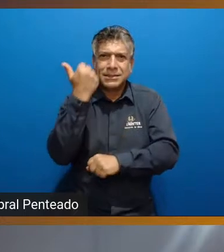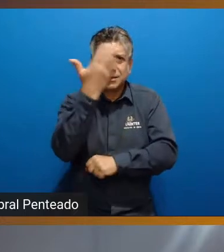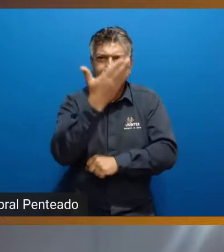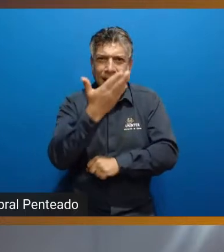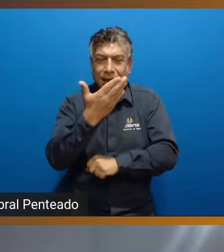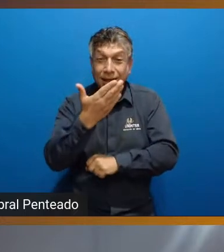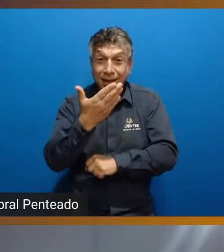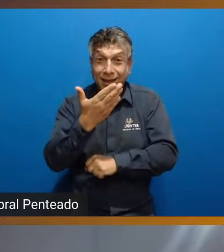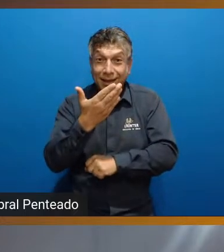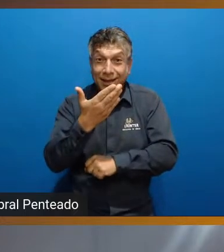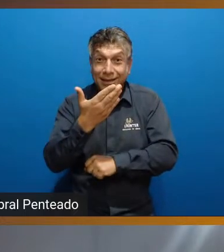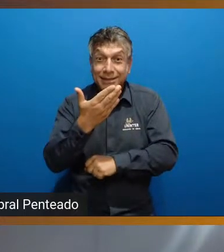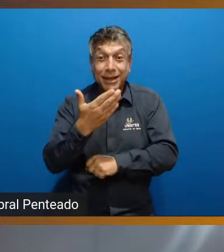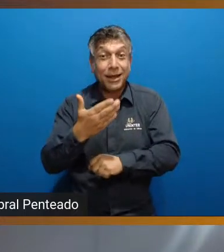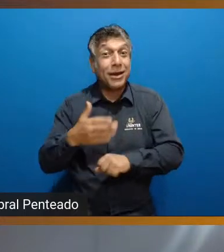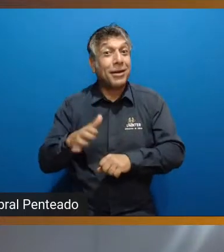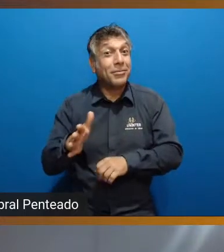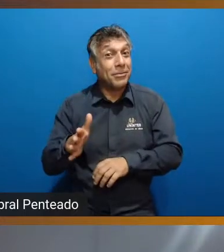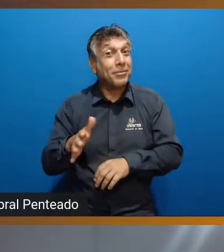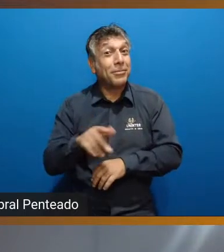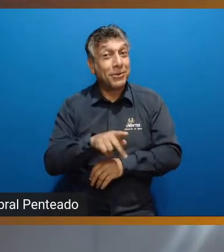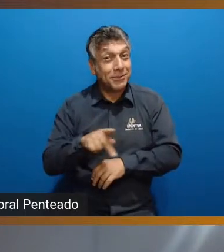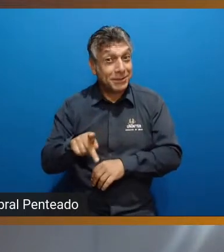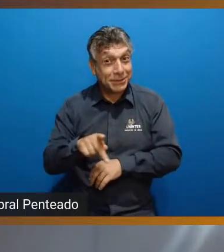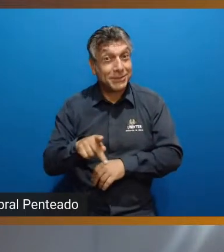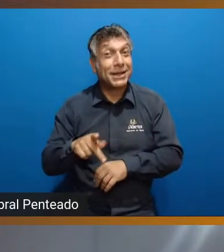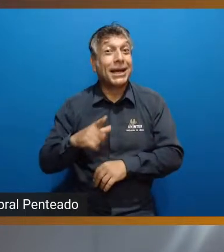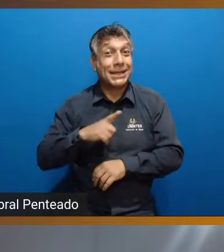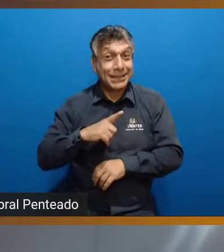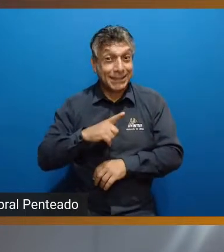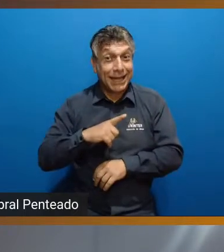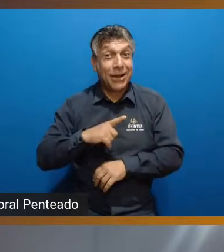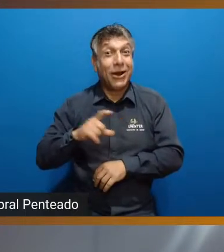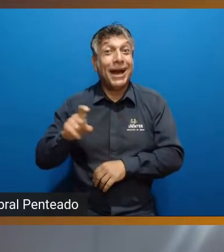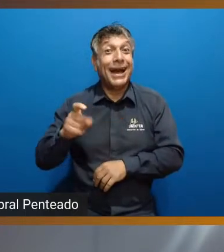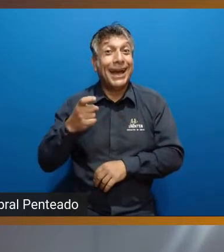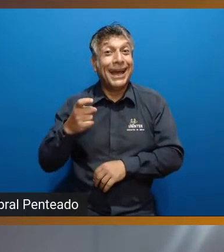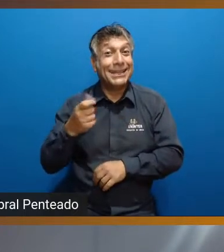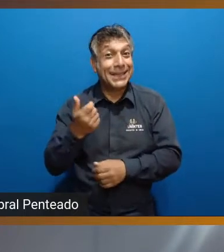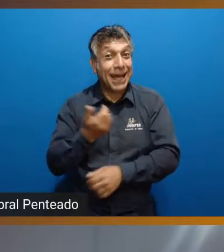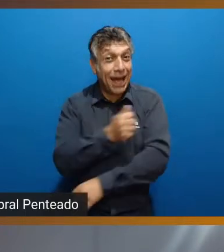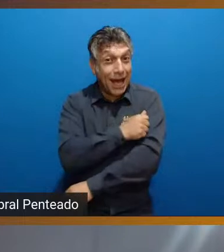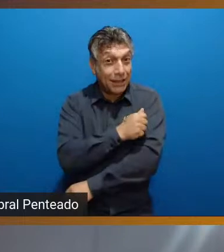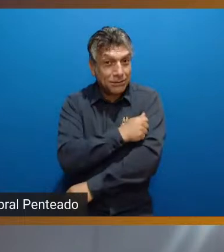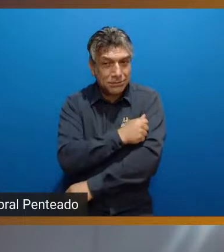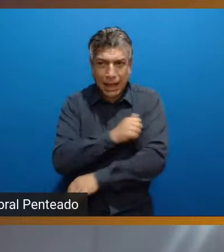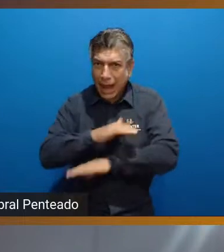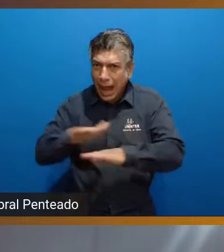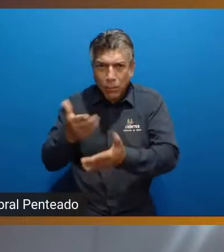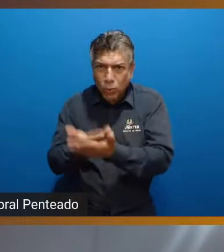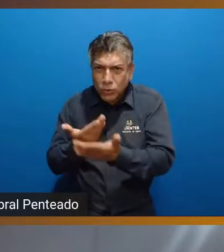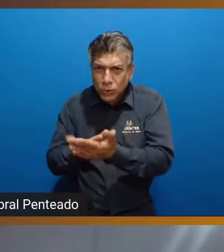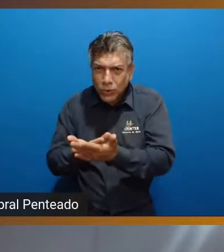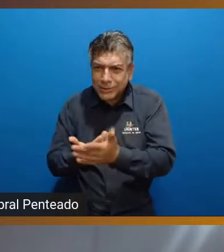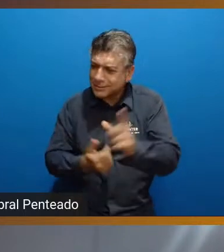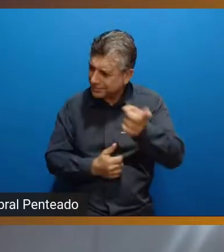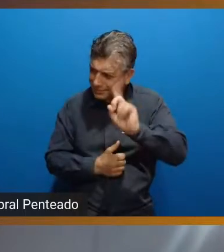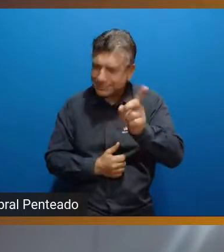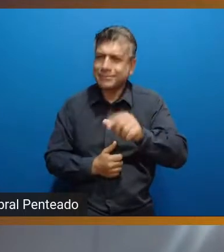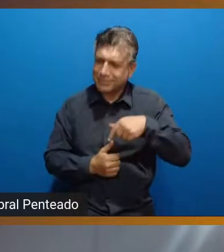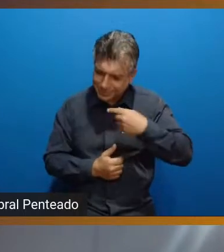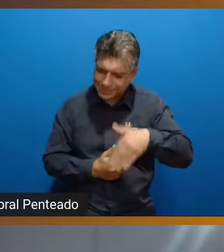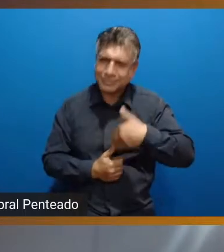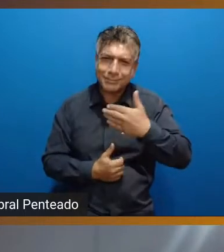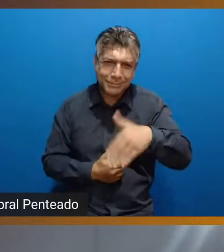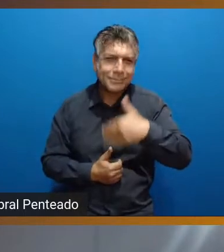formado em educação física, passa para um status egresso, mas a vida acadêmica de vocês não para. A partir